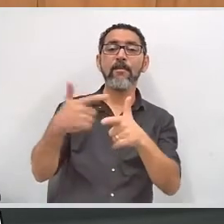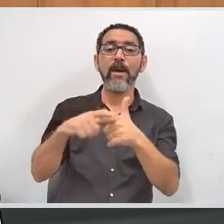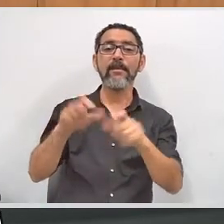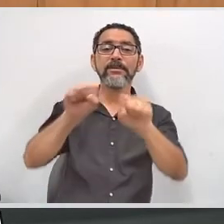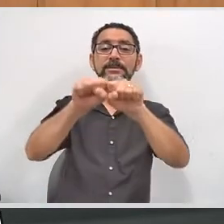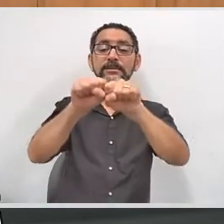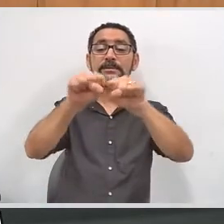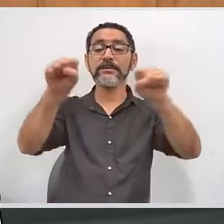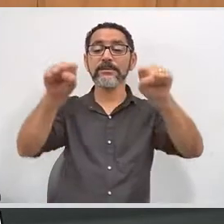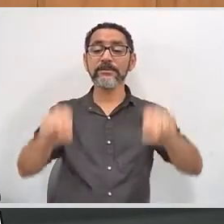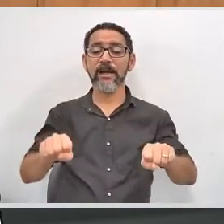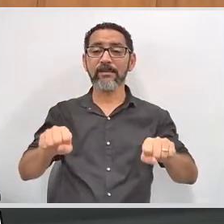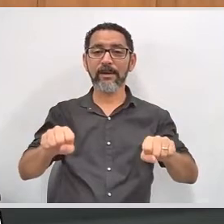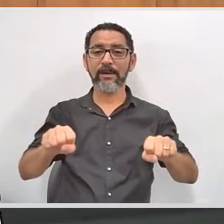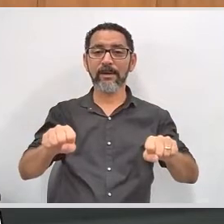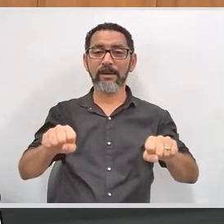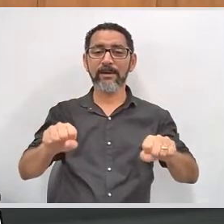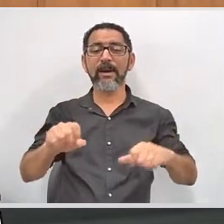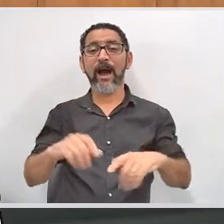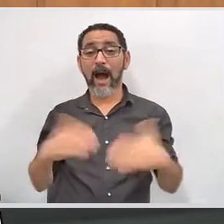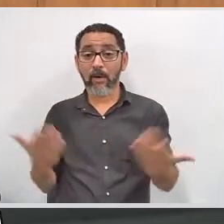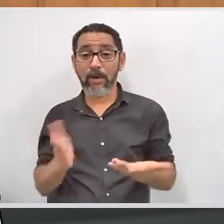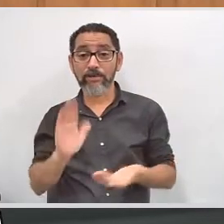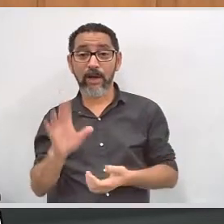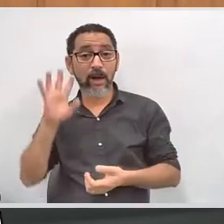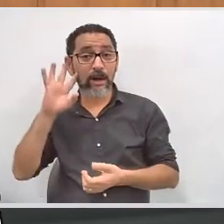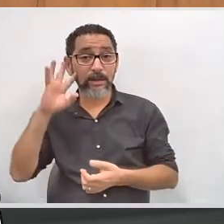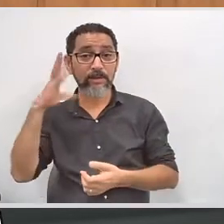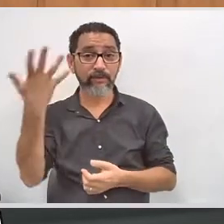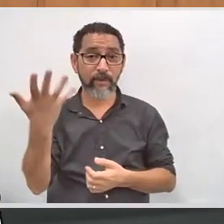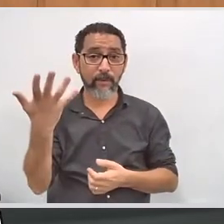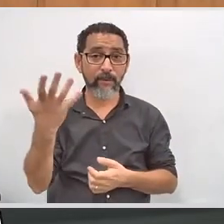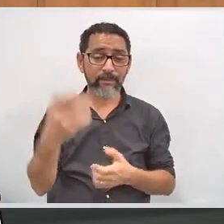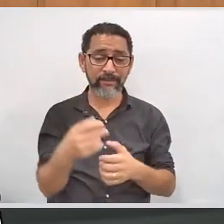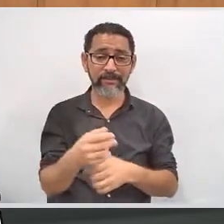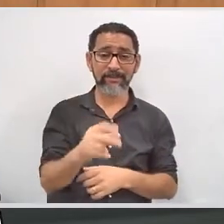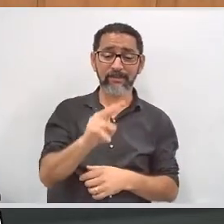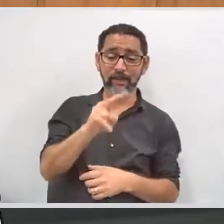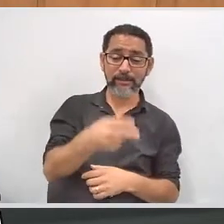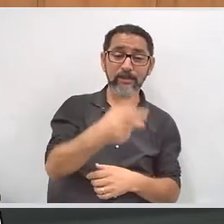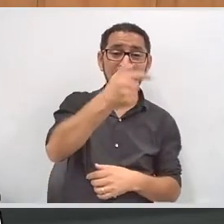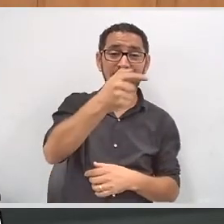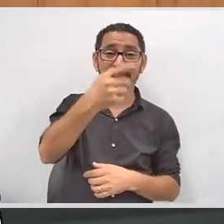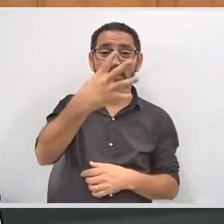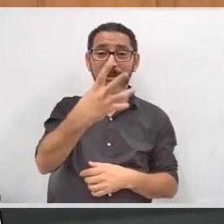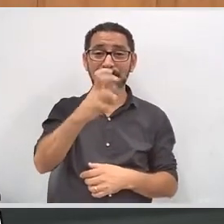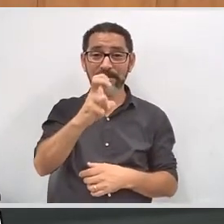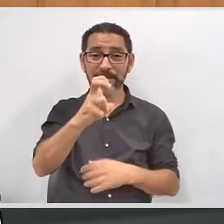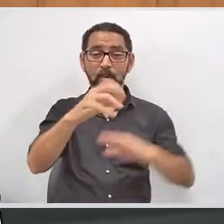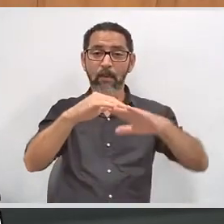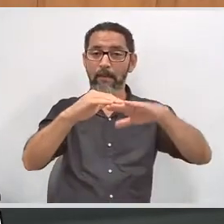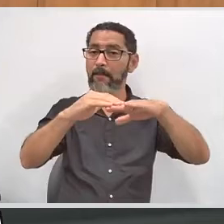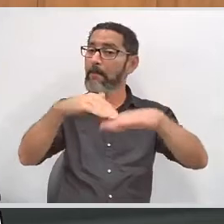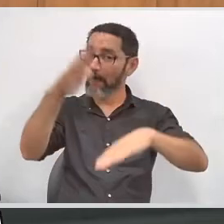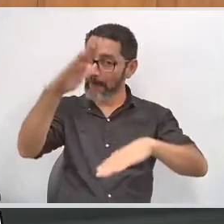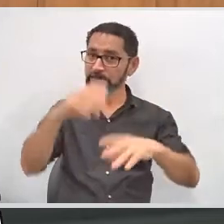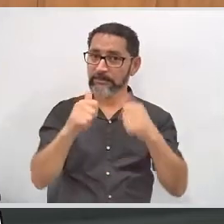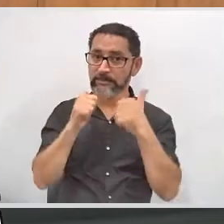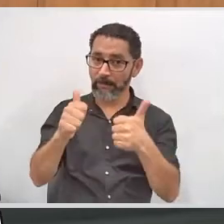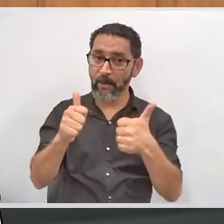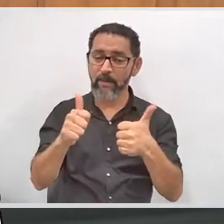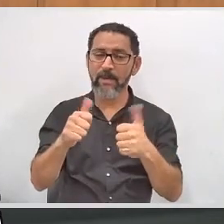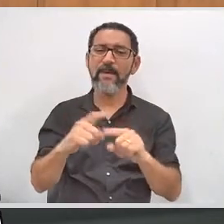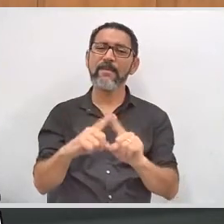esse número aumentou um pouquinho, mas eu não posso dizer qual seria exatamente, mas já aumentou. Então, a tendência é essa. Vamos ter que sempre